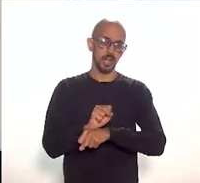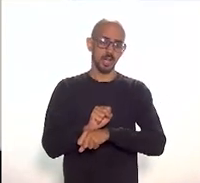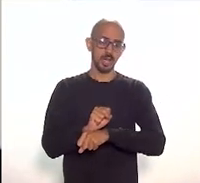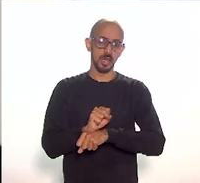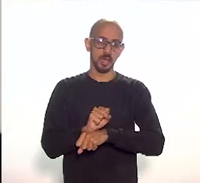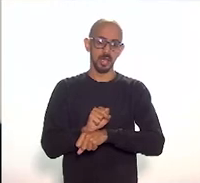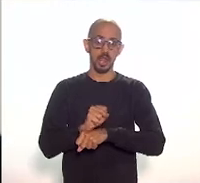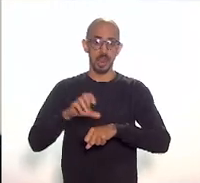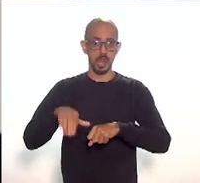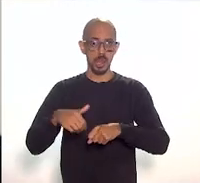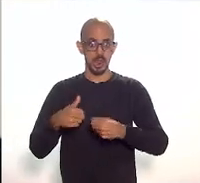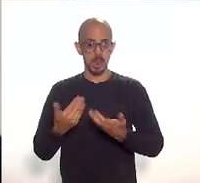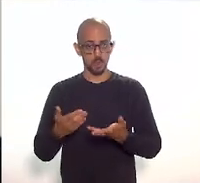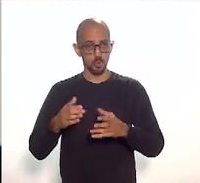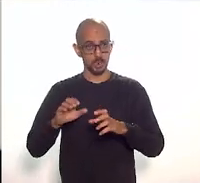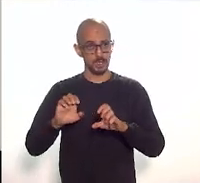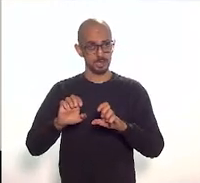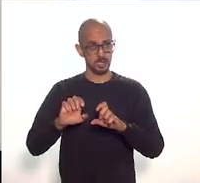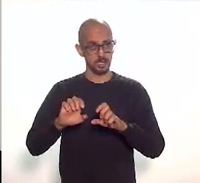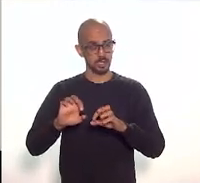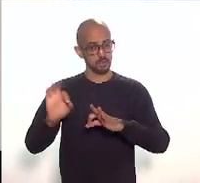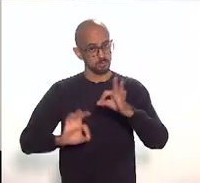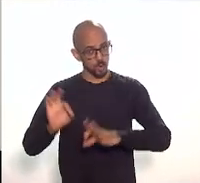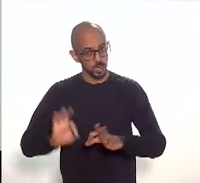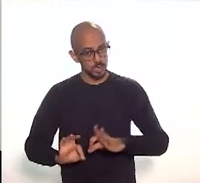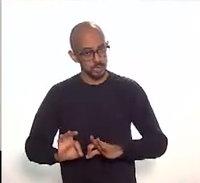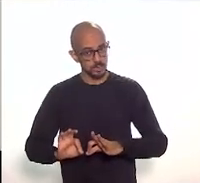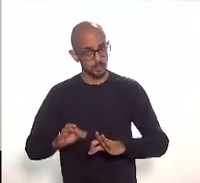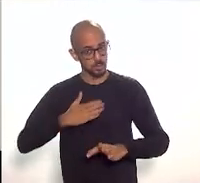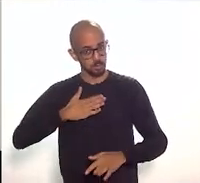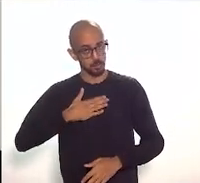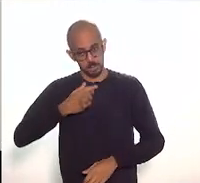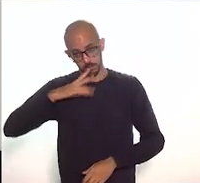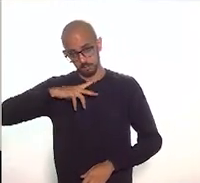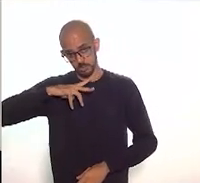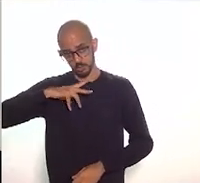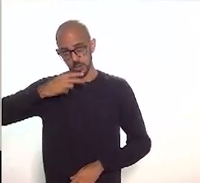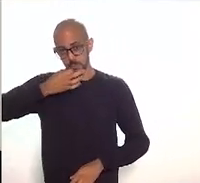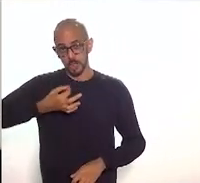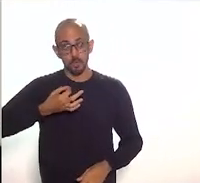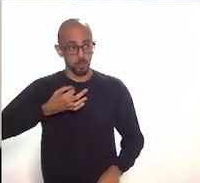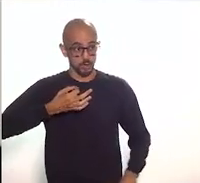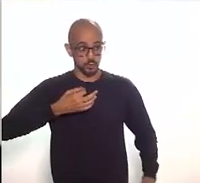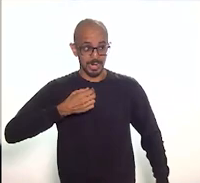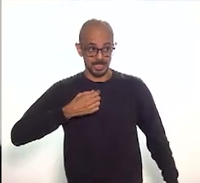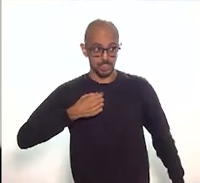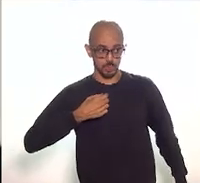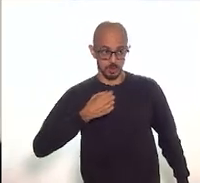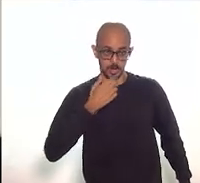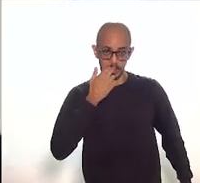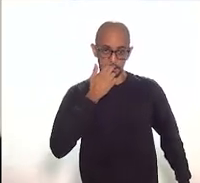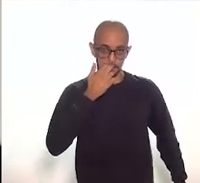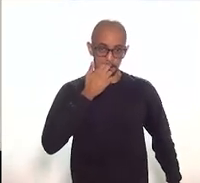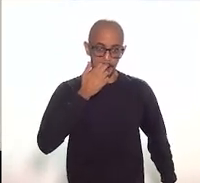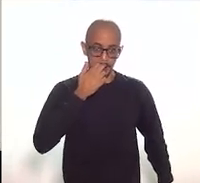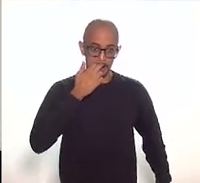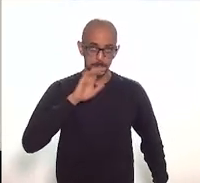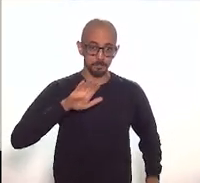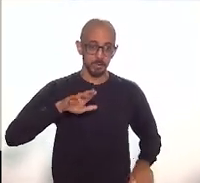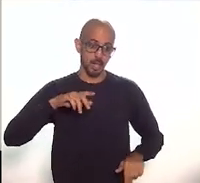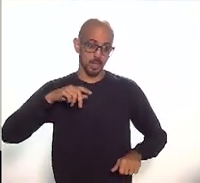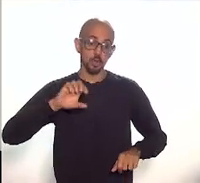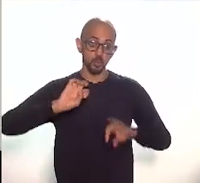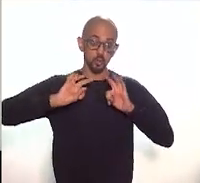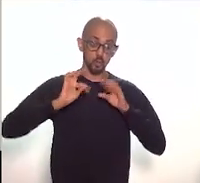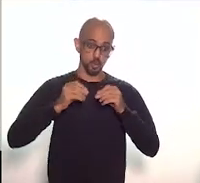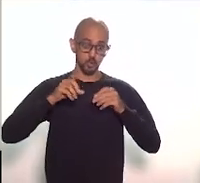estruturação que eu acho, aí é uma opinião muito pessoal minha, aliás, todas as minhas opiniões são, todas as opiniões aqui que estou tirando são pessoais, eu